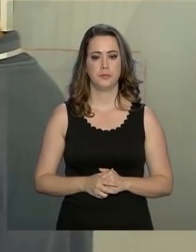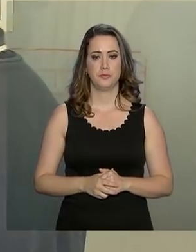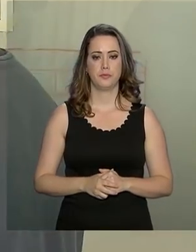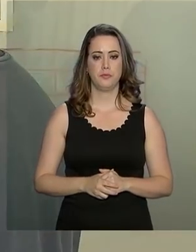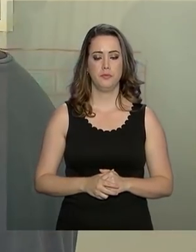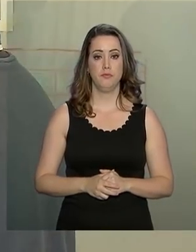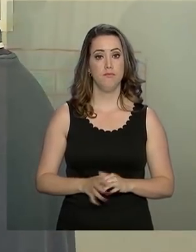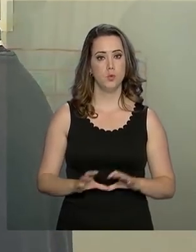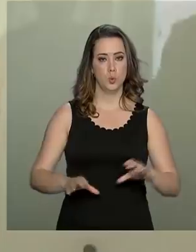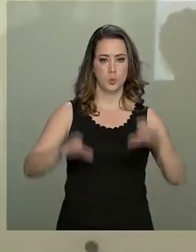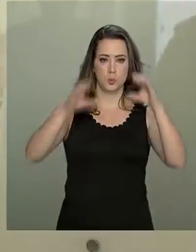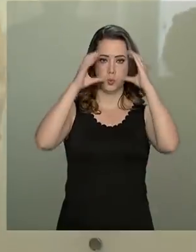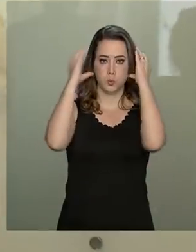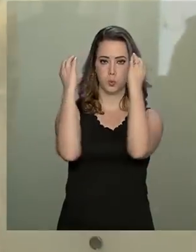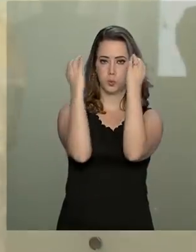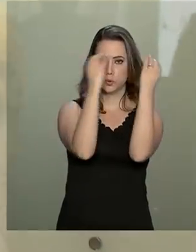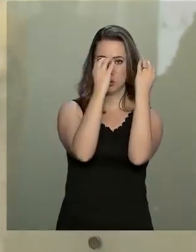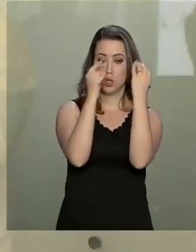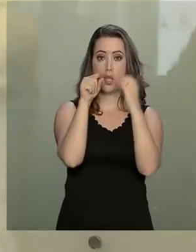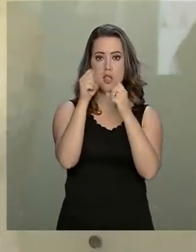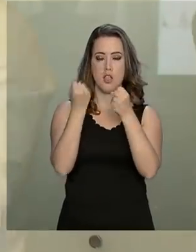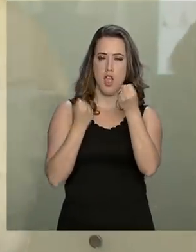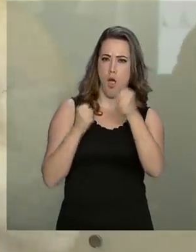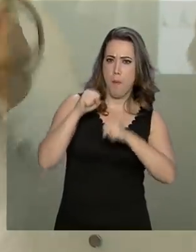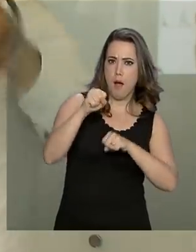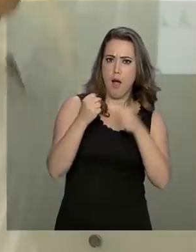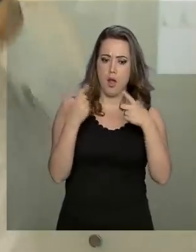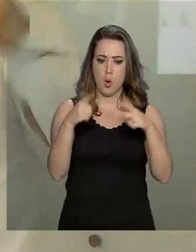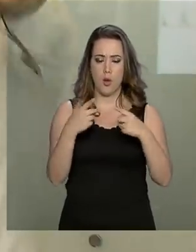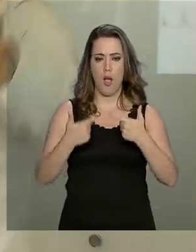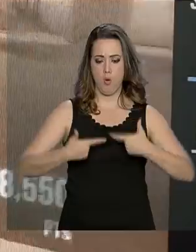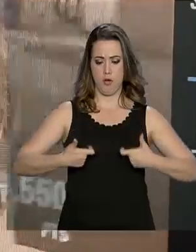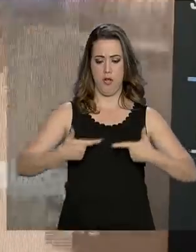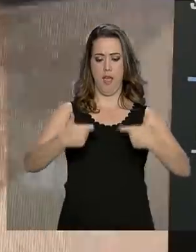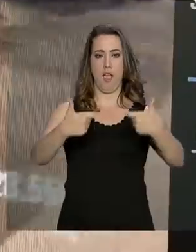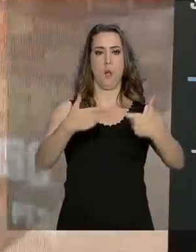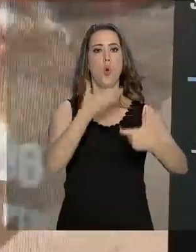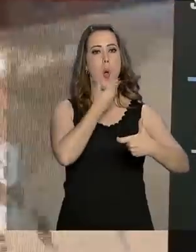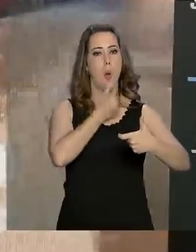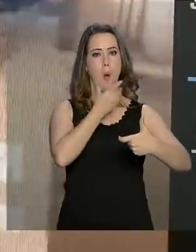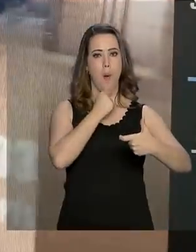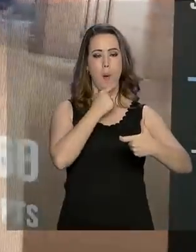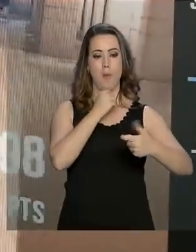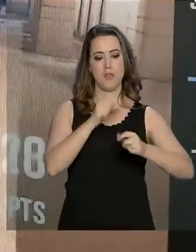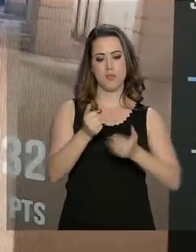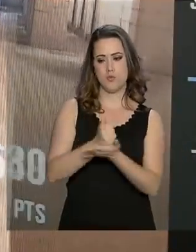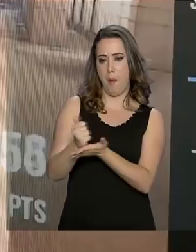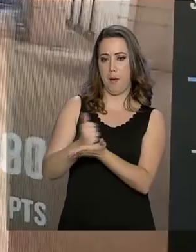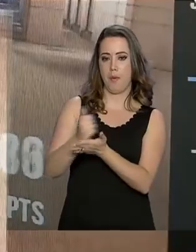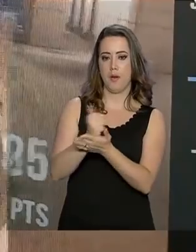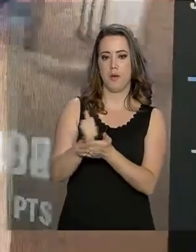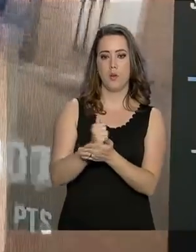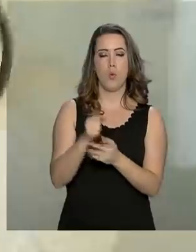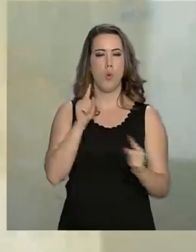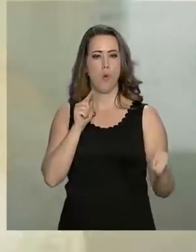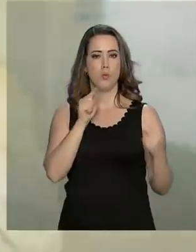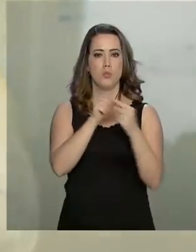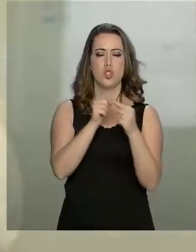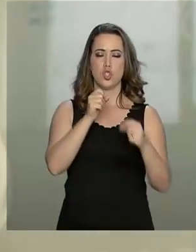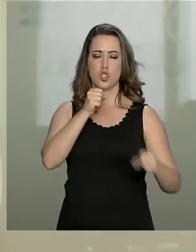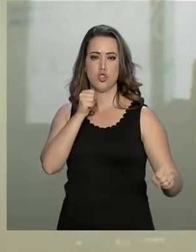Óculos na cara e o jogador é transportado para uma guerra entre homem e máquina com o objetivo de matar robôs.